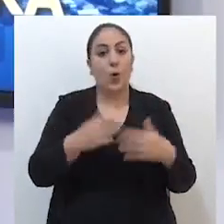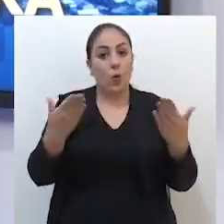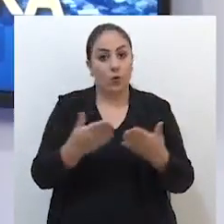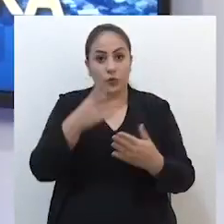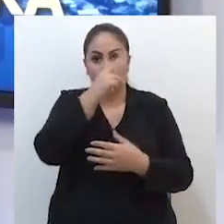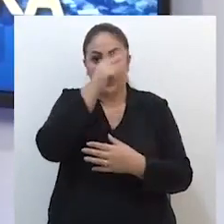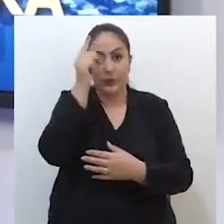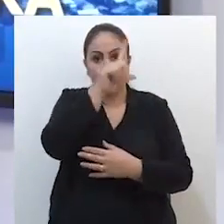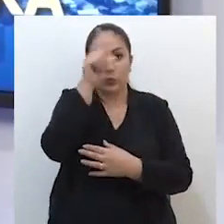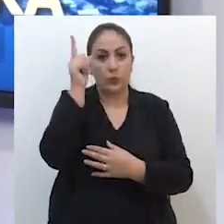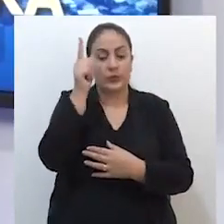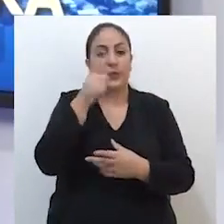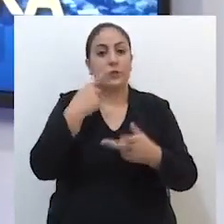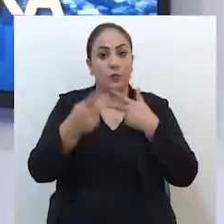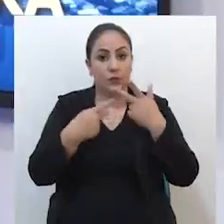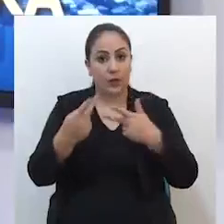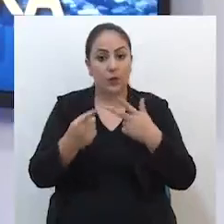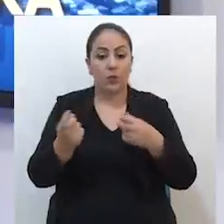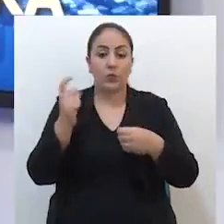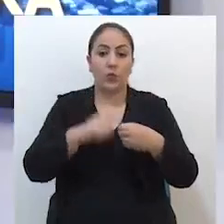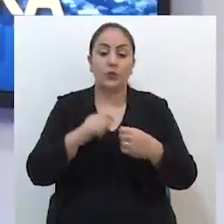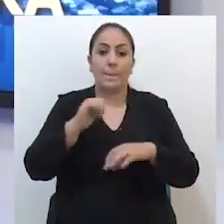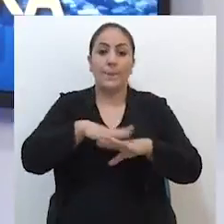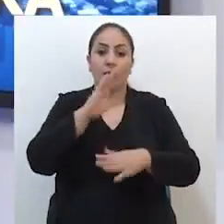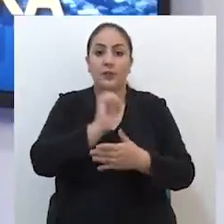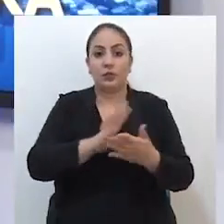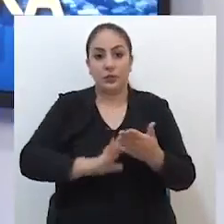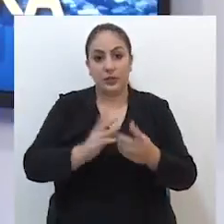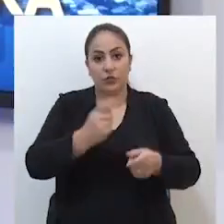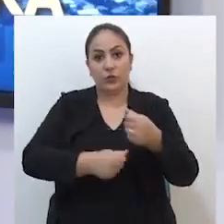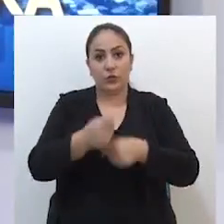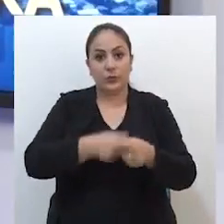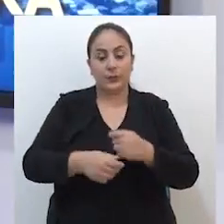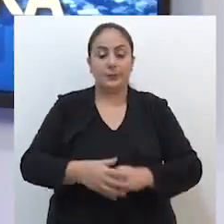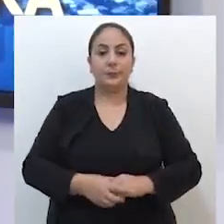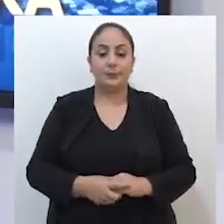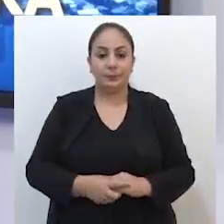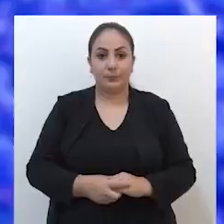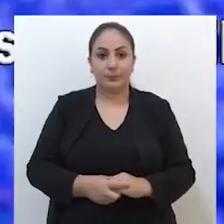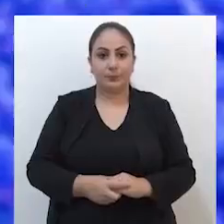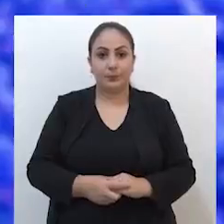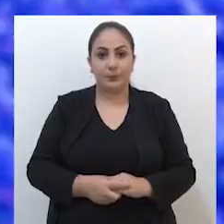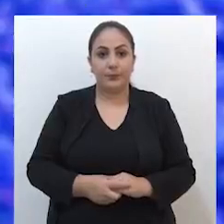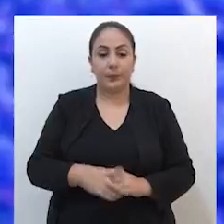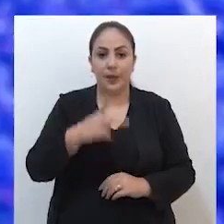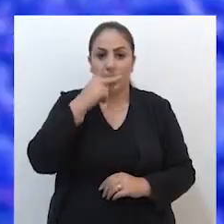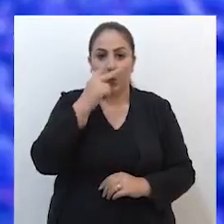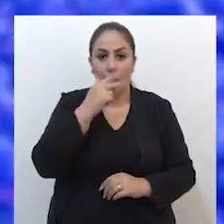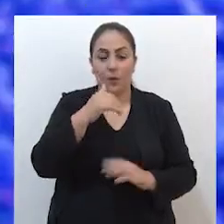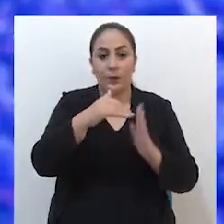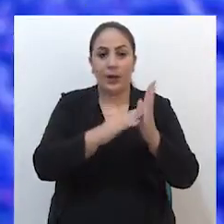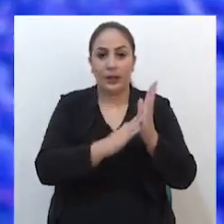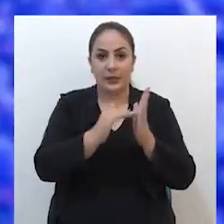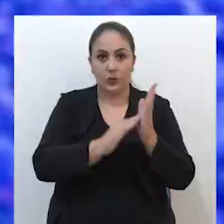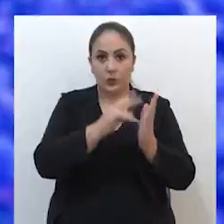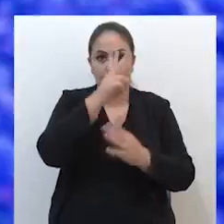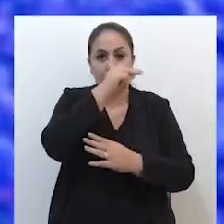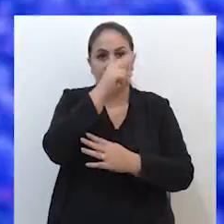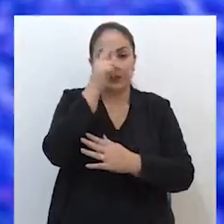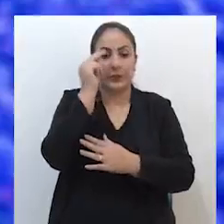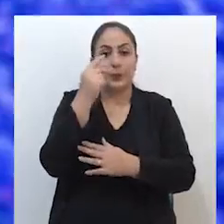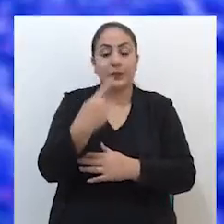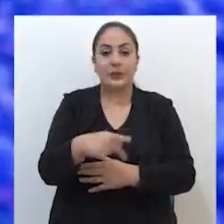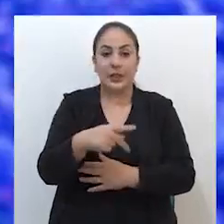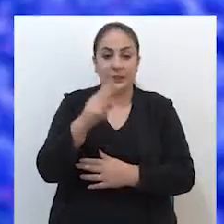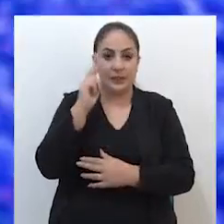o prefeito Luciano Azevedo anunciou o retorno de mais atividades econômicas. Conforme o calendário do